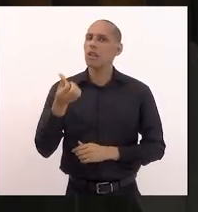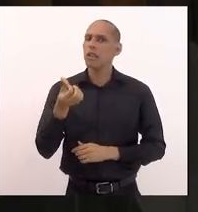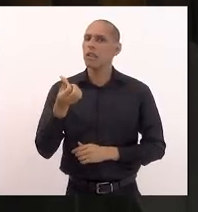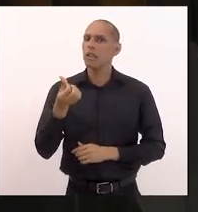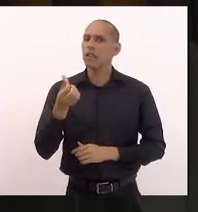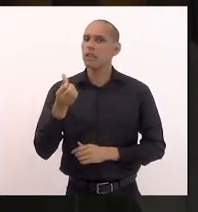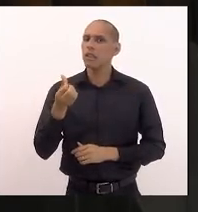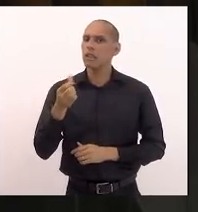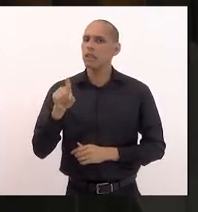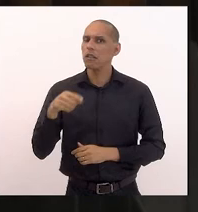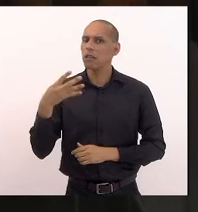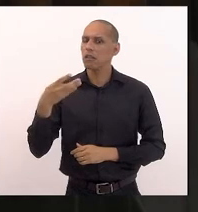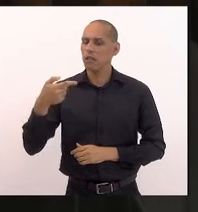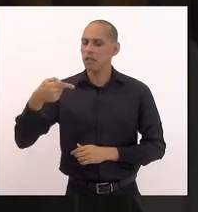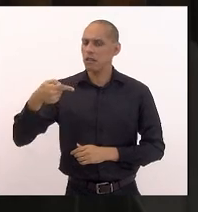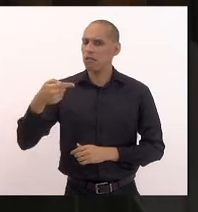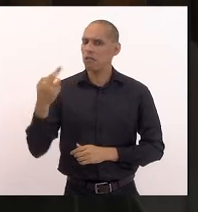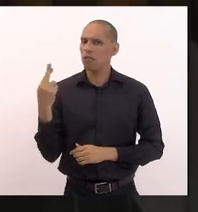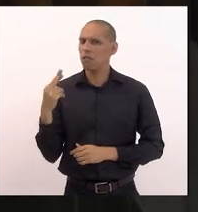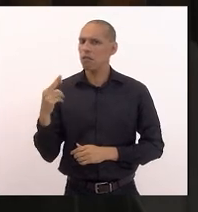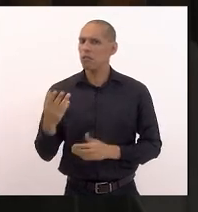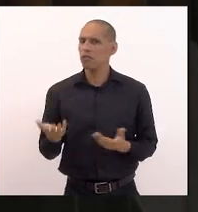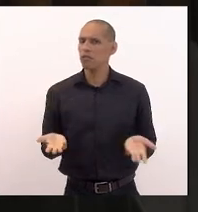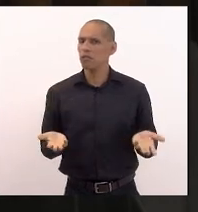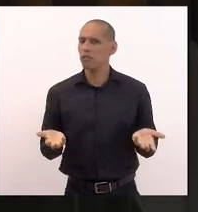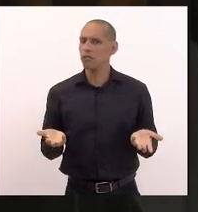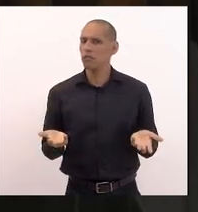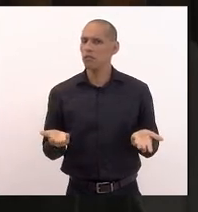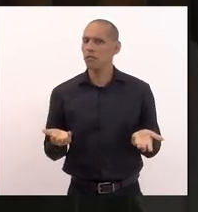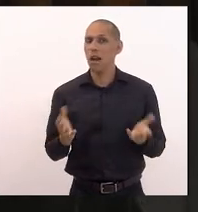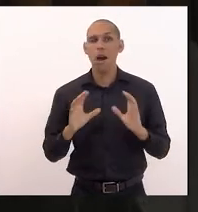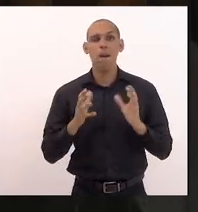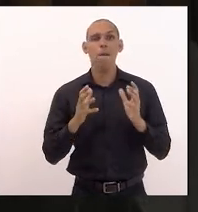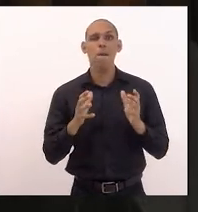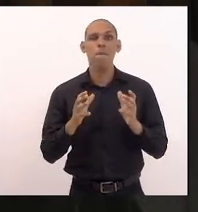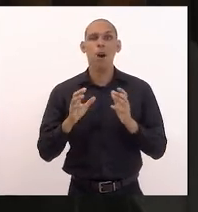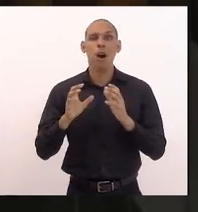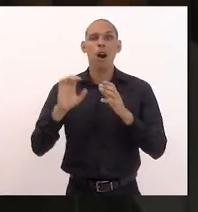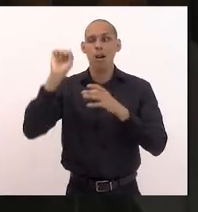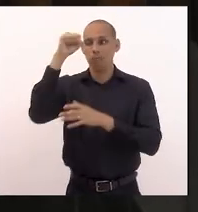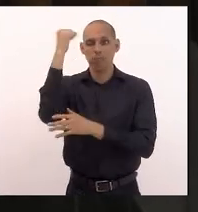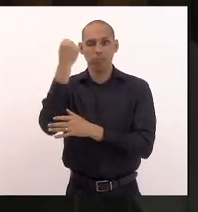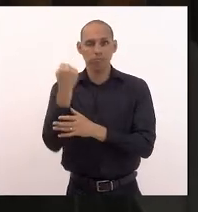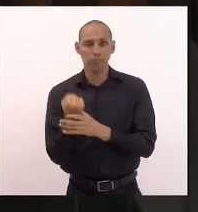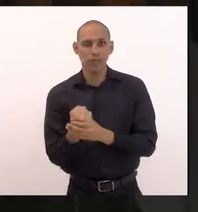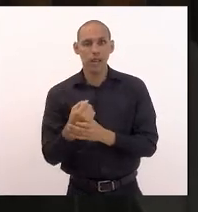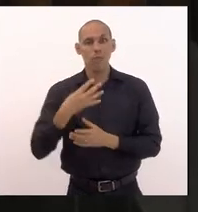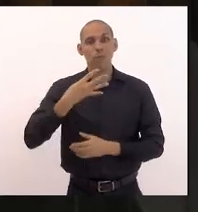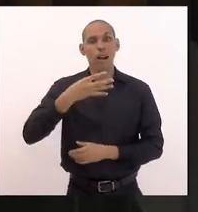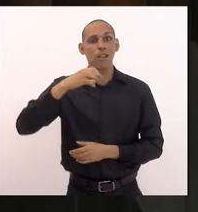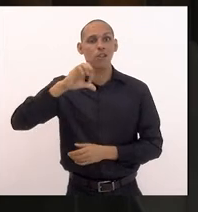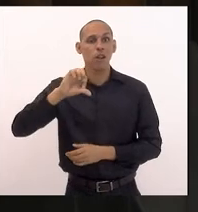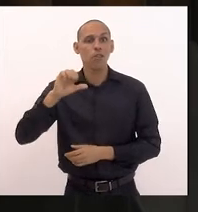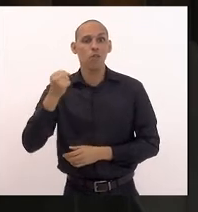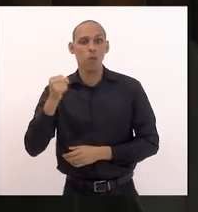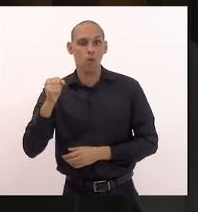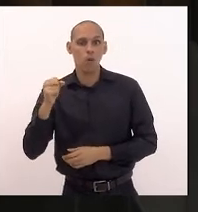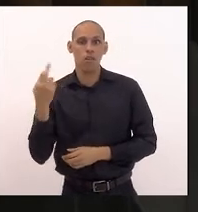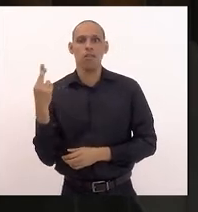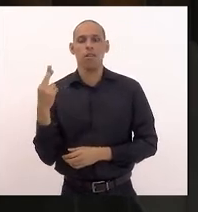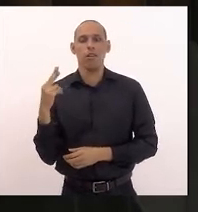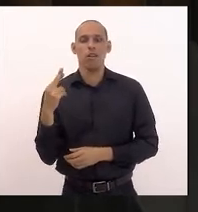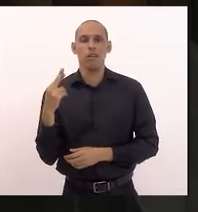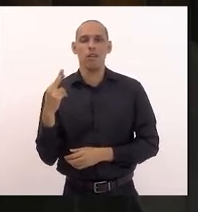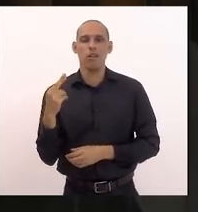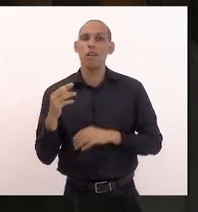então outra questão é a bola do basquete no valor de R$ 498 onde